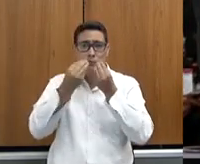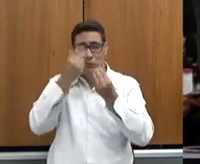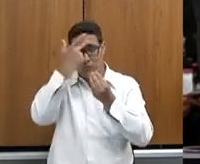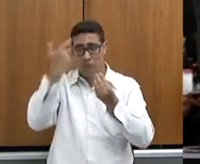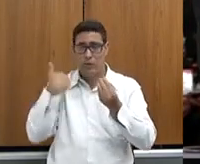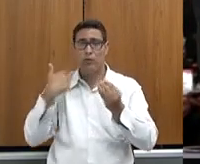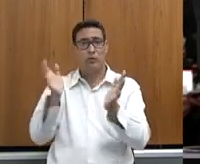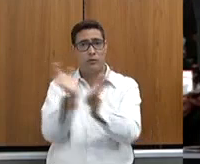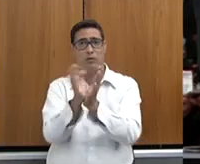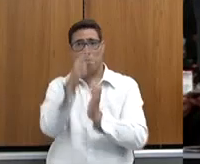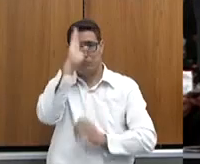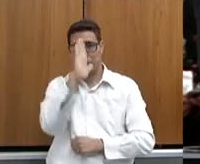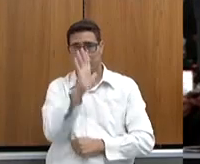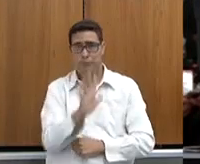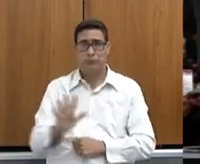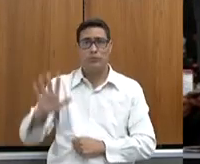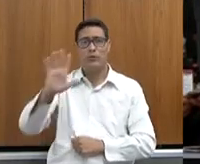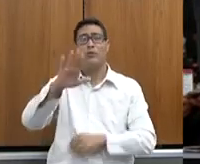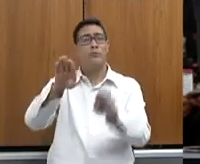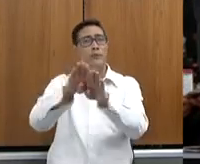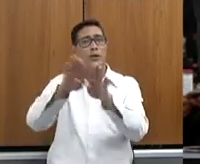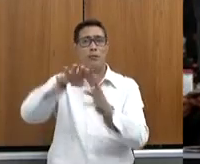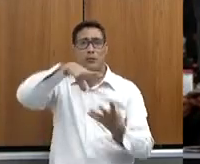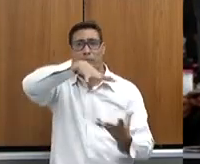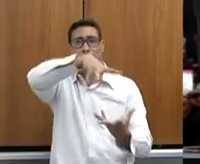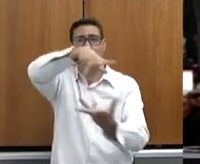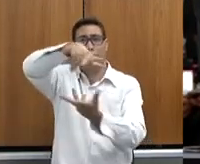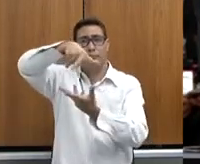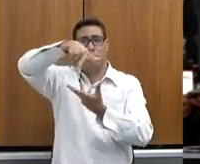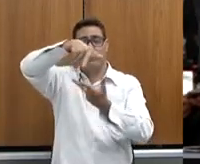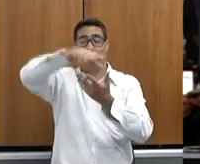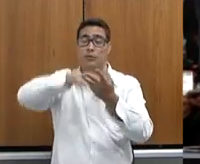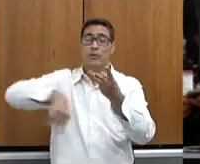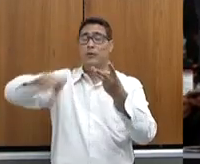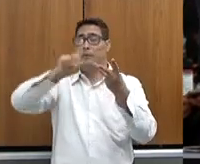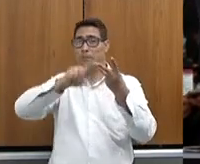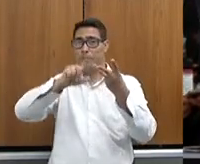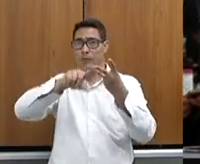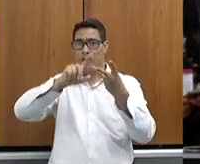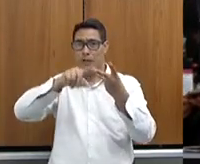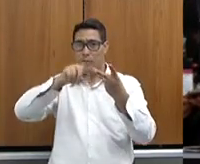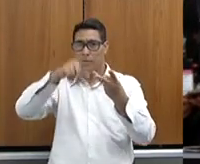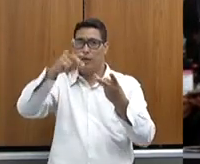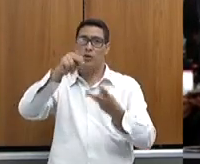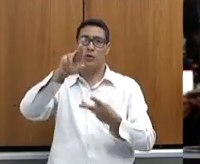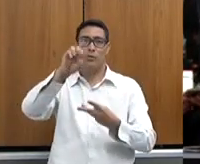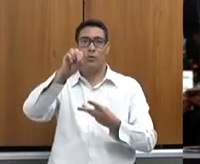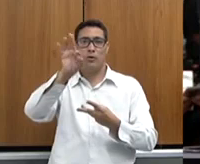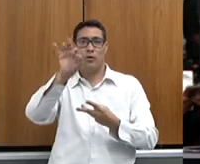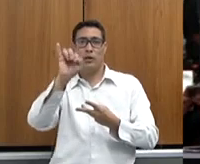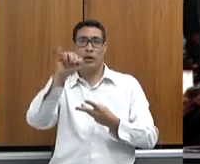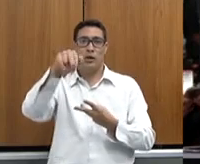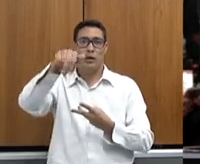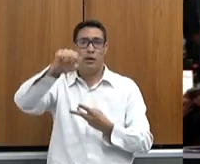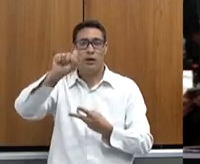brasileiro, mineiro e no mundo. Em terceiro, as proteínas animais, que nós